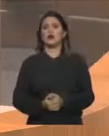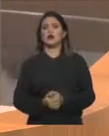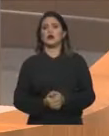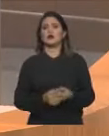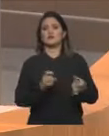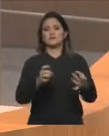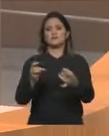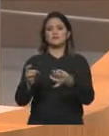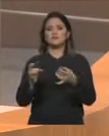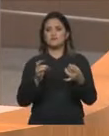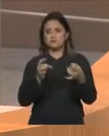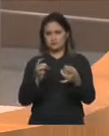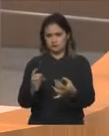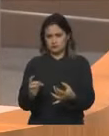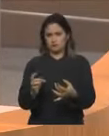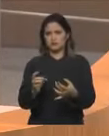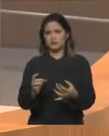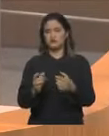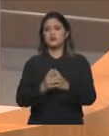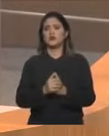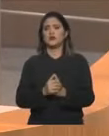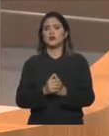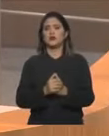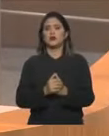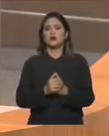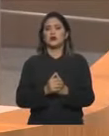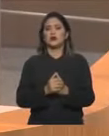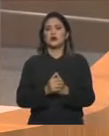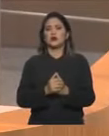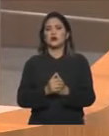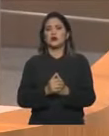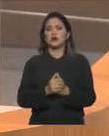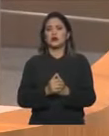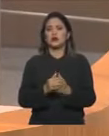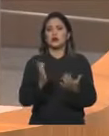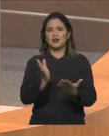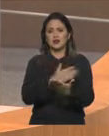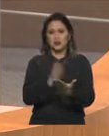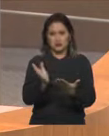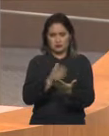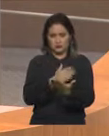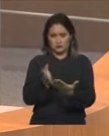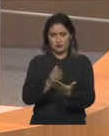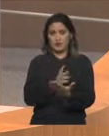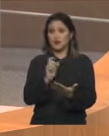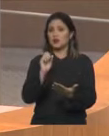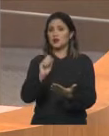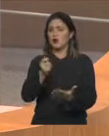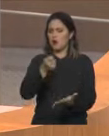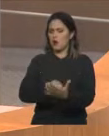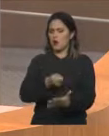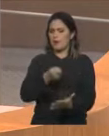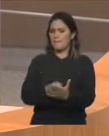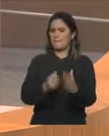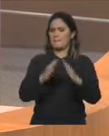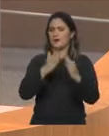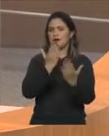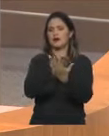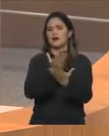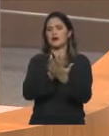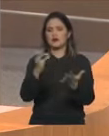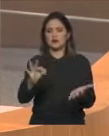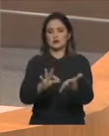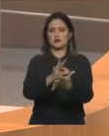forçam as escolas a realizarem contratos onde há previsão clara de clausas abusivas,